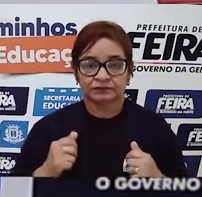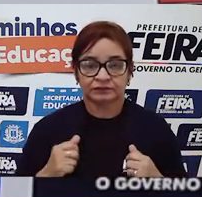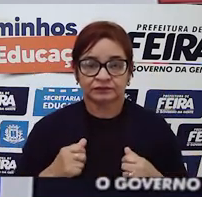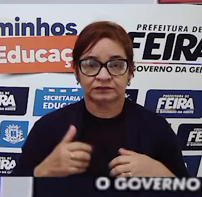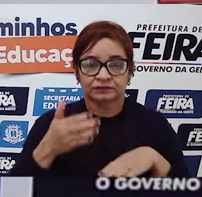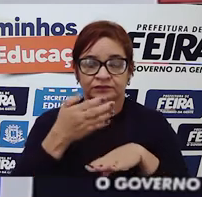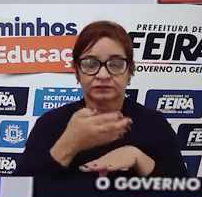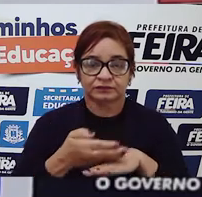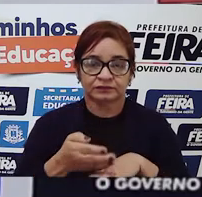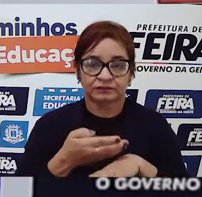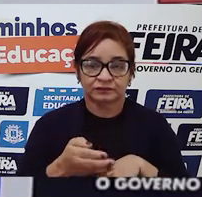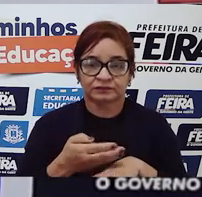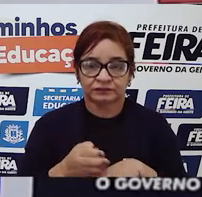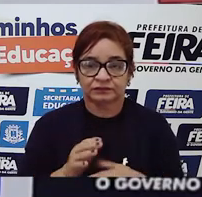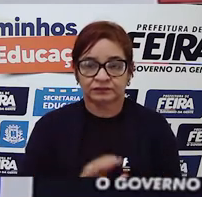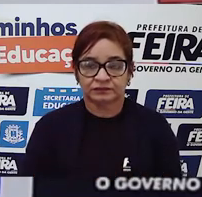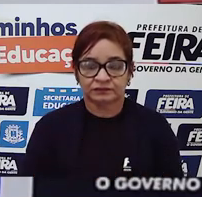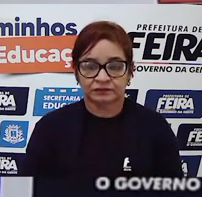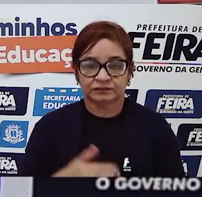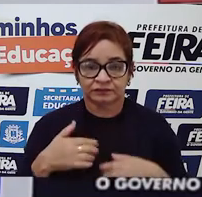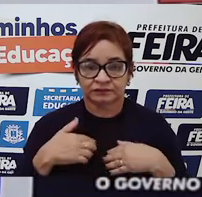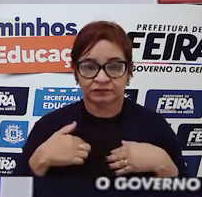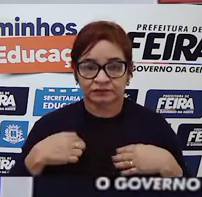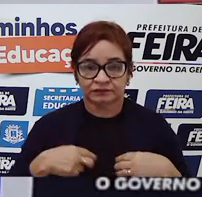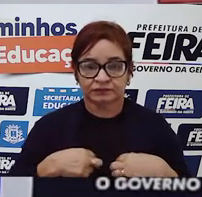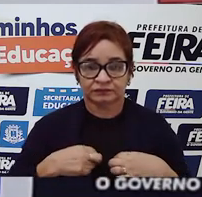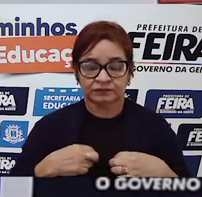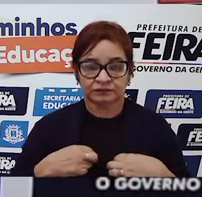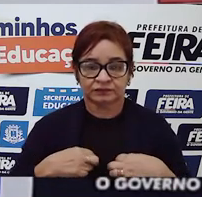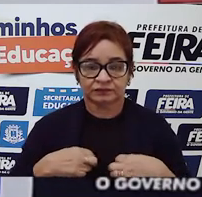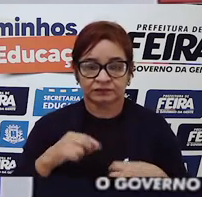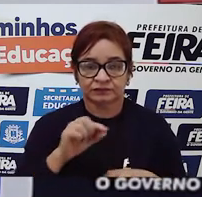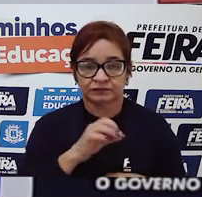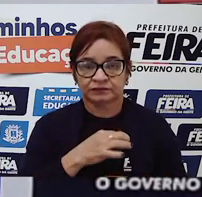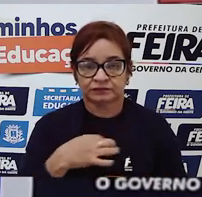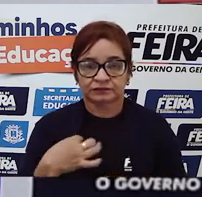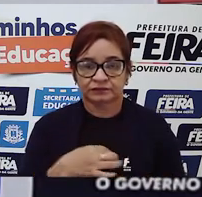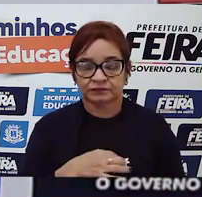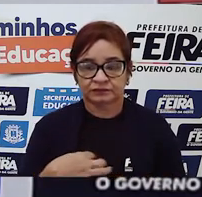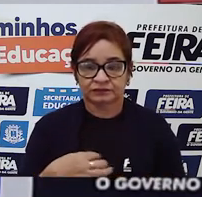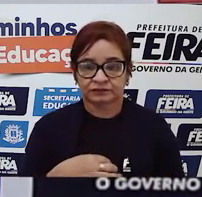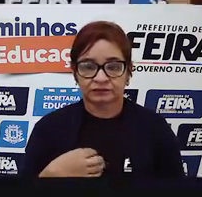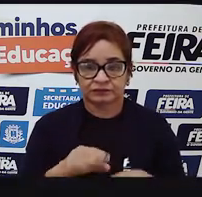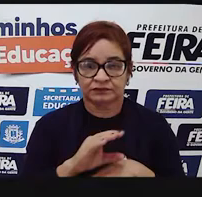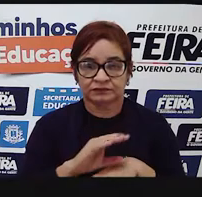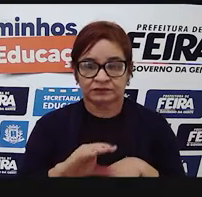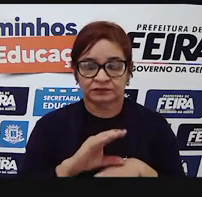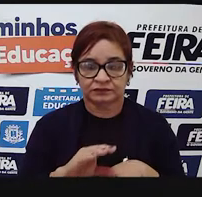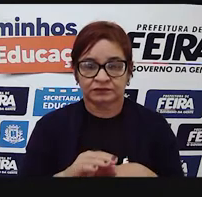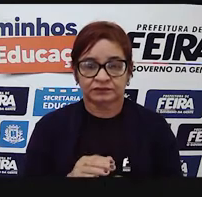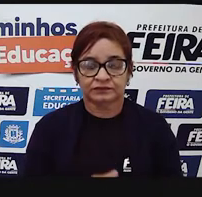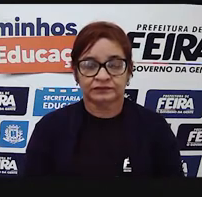guardapó branco sobre uma camisa listrada de cinza e branco.